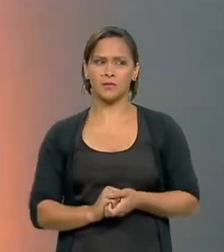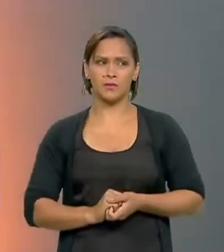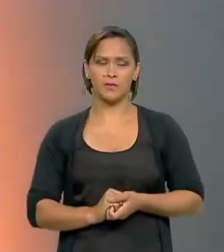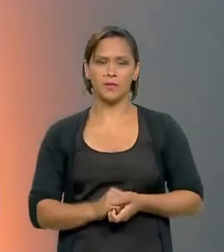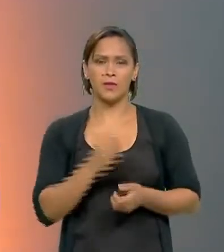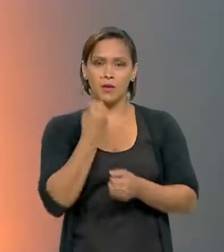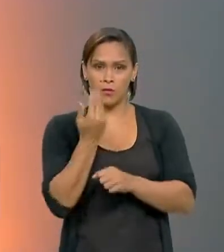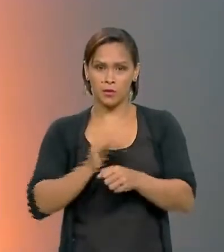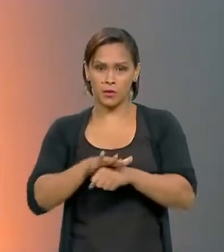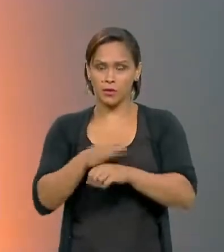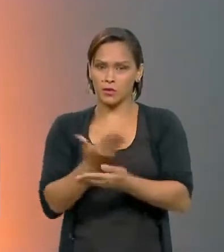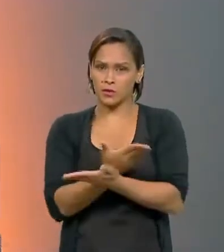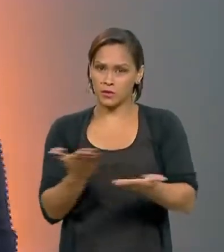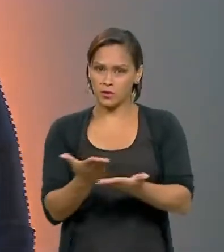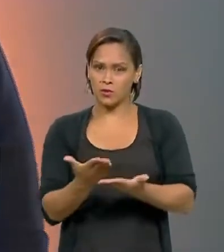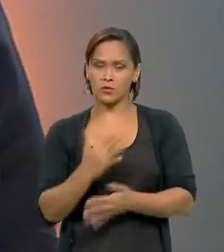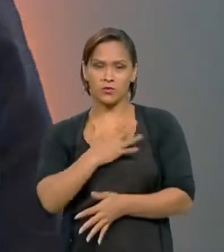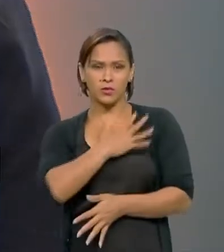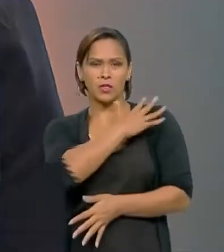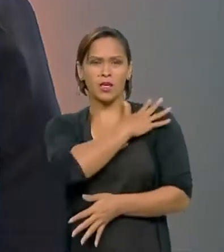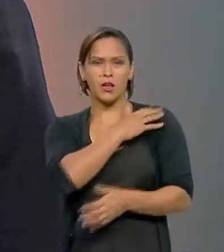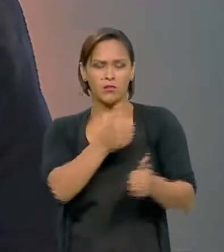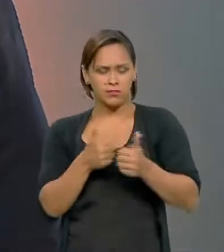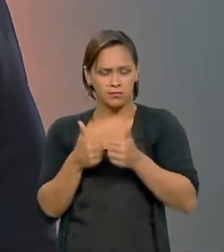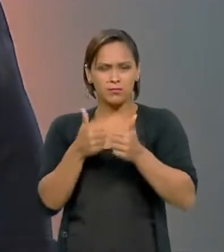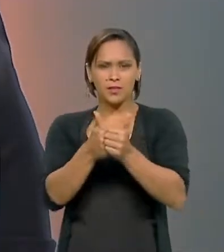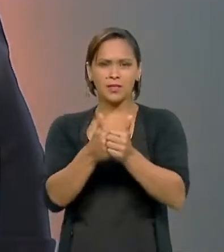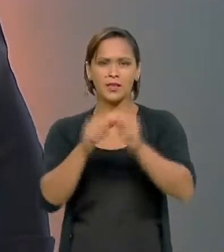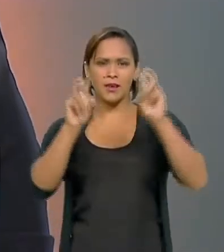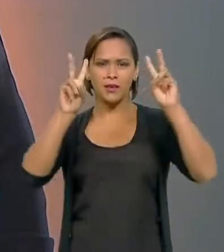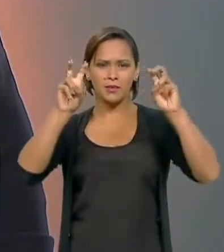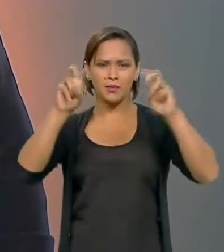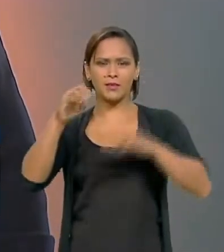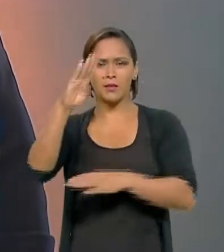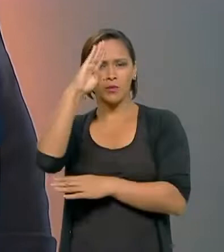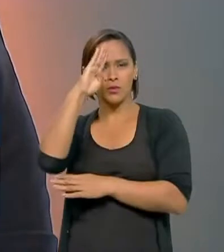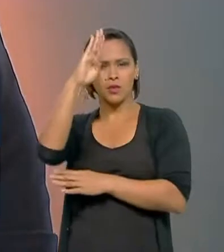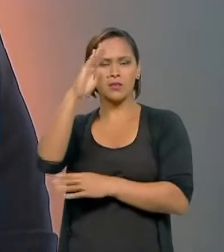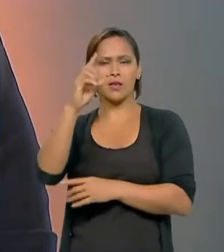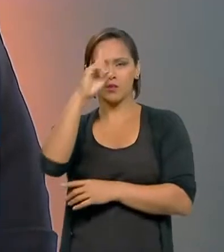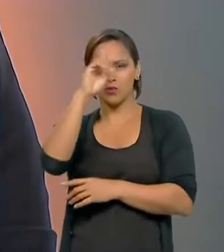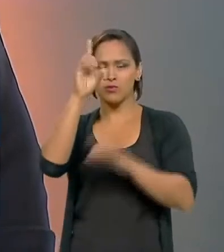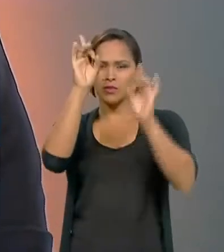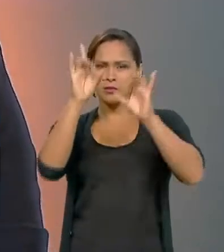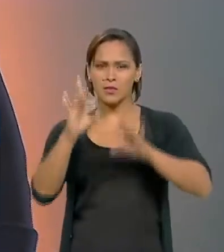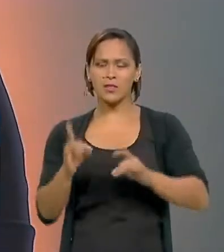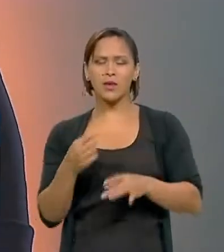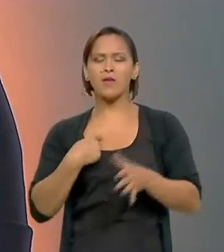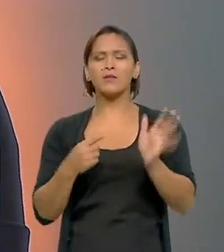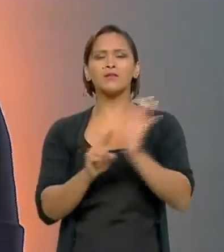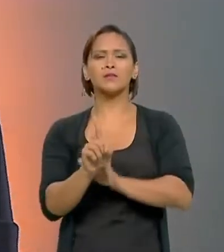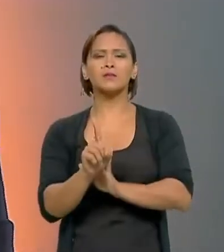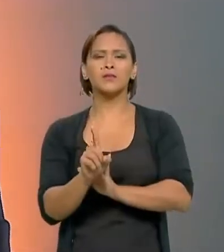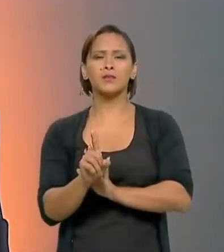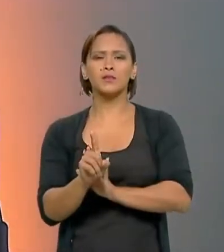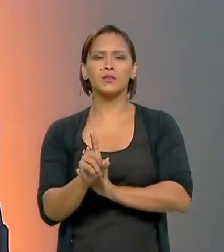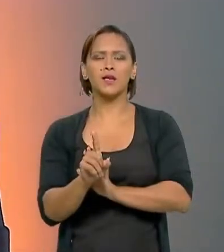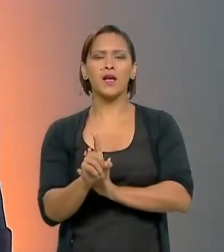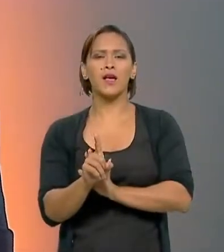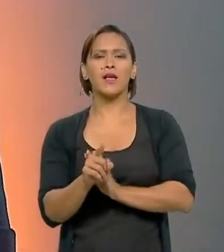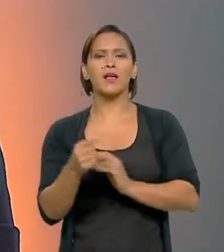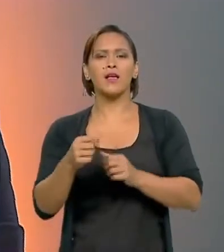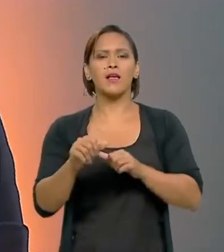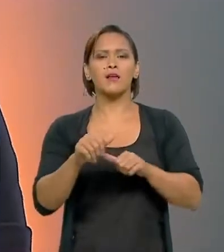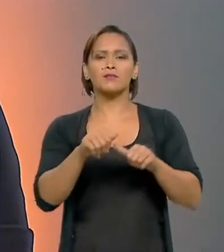Boa noite a todos. General, para manter esse assunto do Exército, do dia do Exército, eu queria perguntar para o senhor a respeito